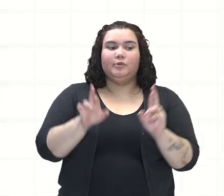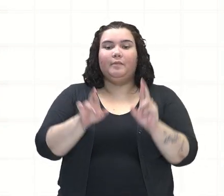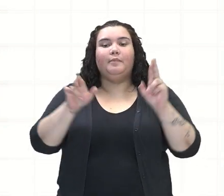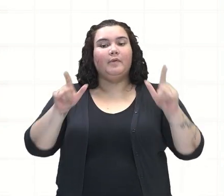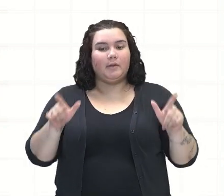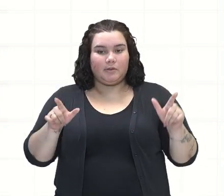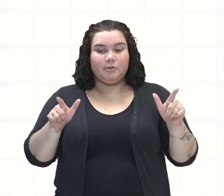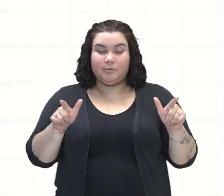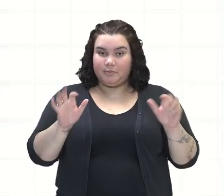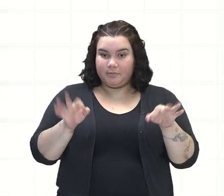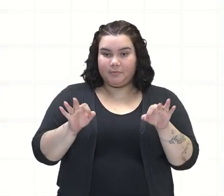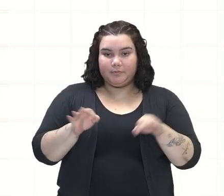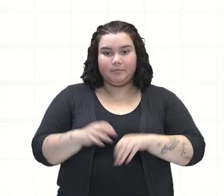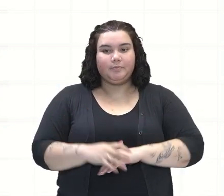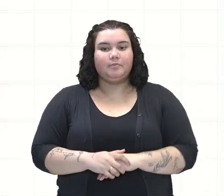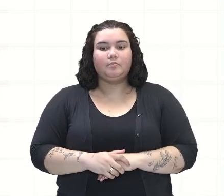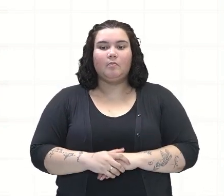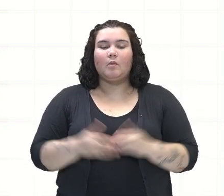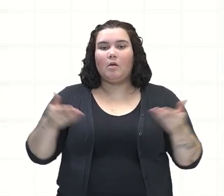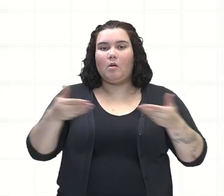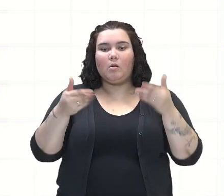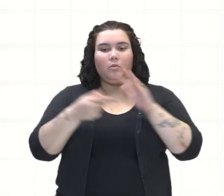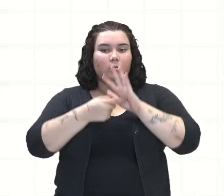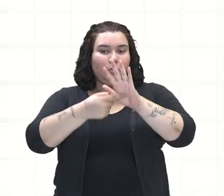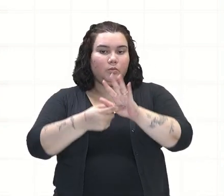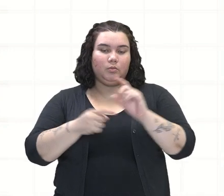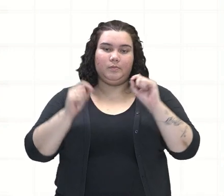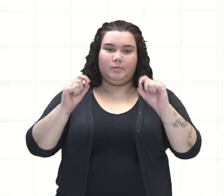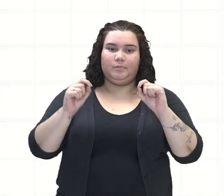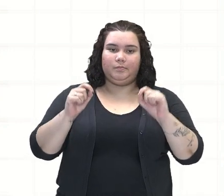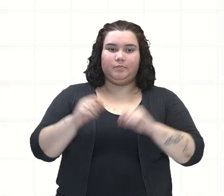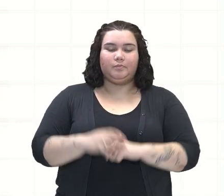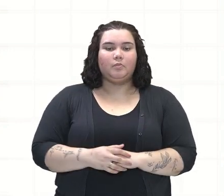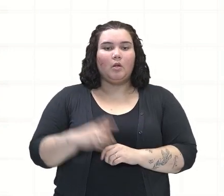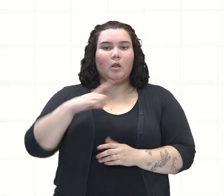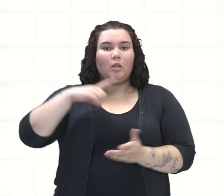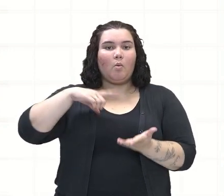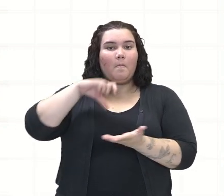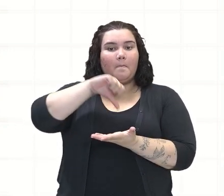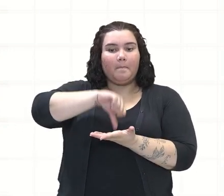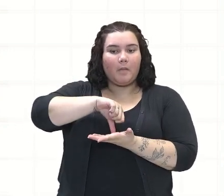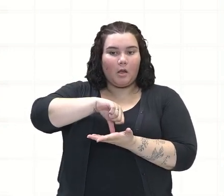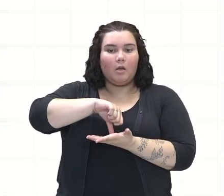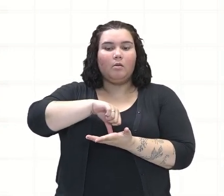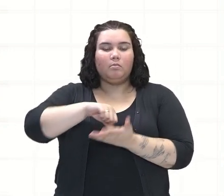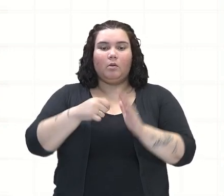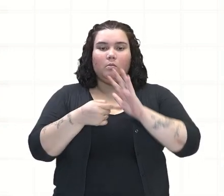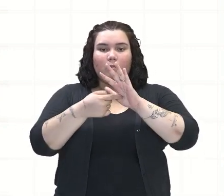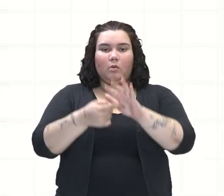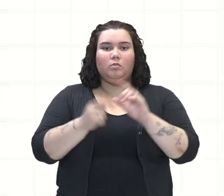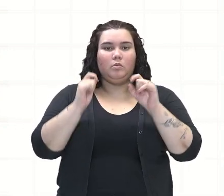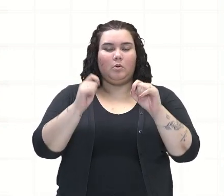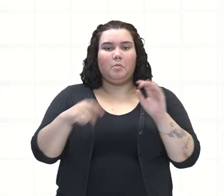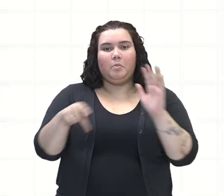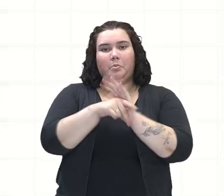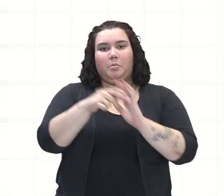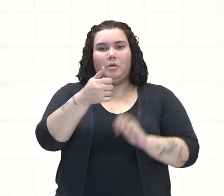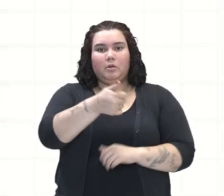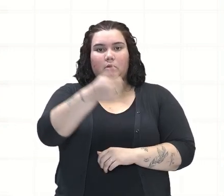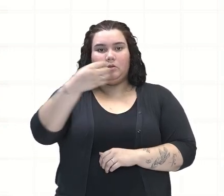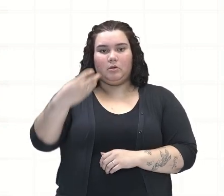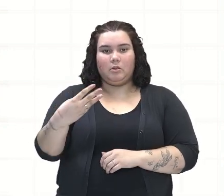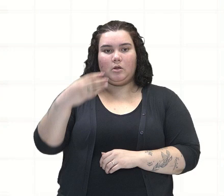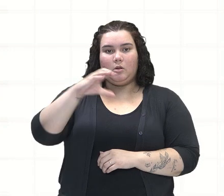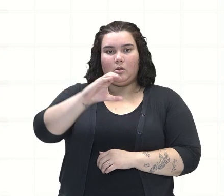temperado, certo? Vou apresentar para vocês um mapinha aqui das 13 colônias dos